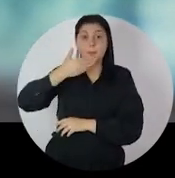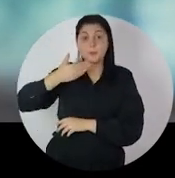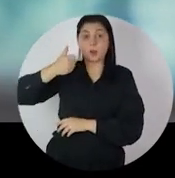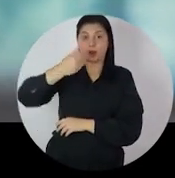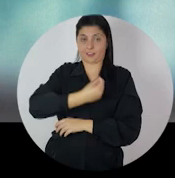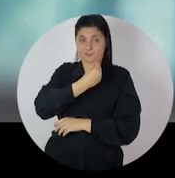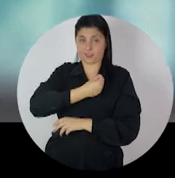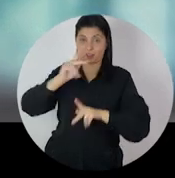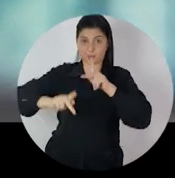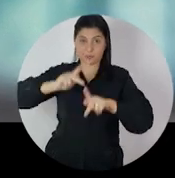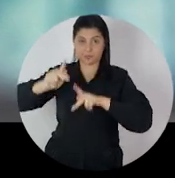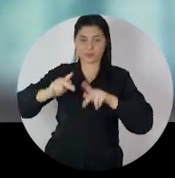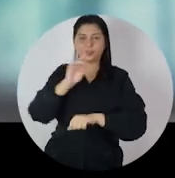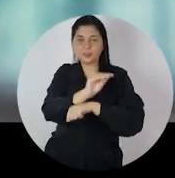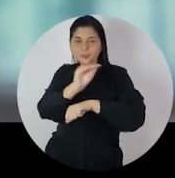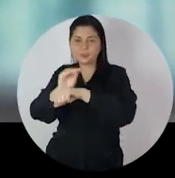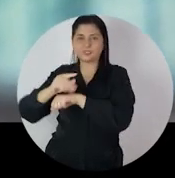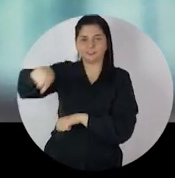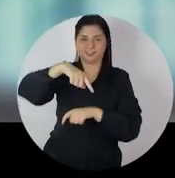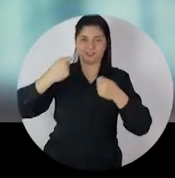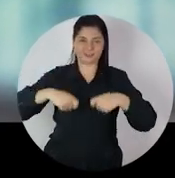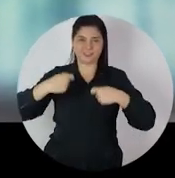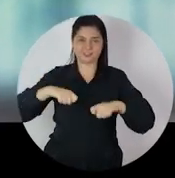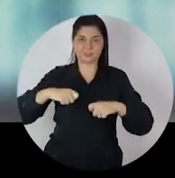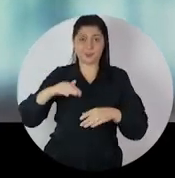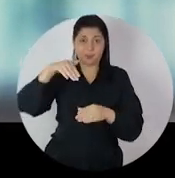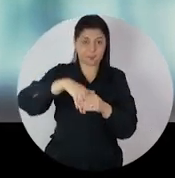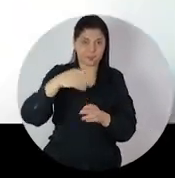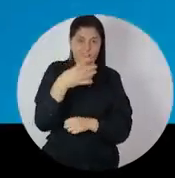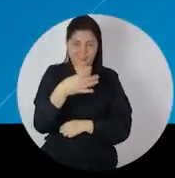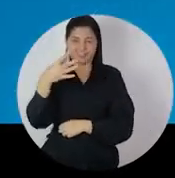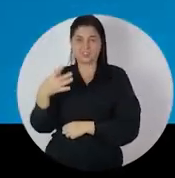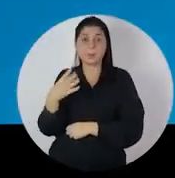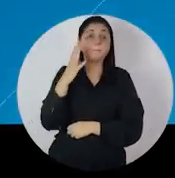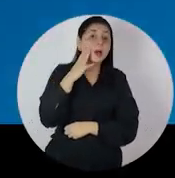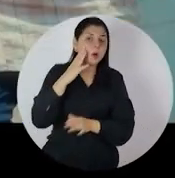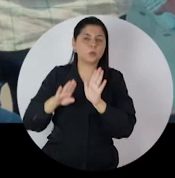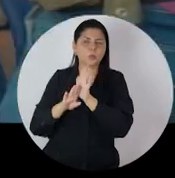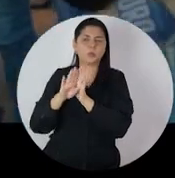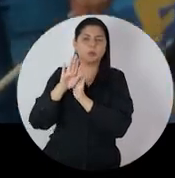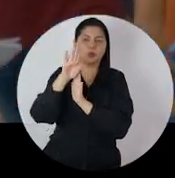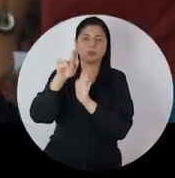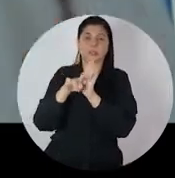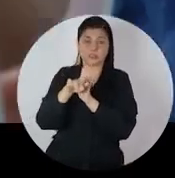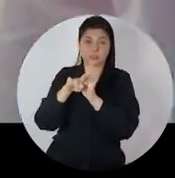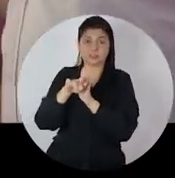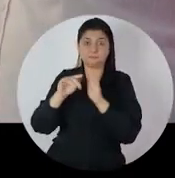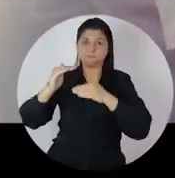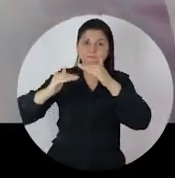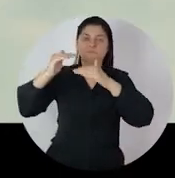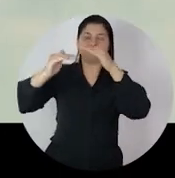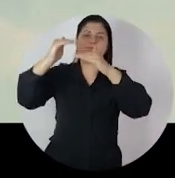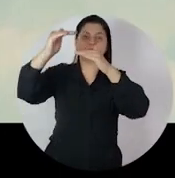Mato Grosso. Melhorando a vida do nosso povo e cuidando de quem mais precisa. Mauro lidera em todas